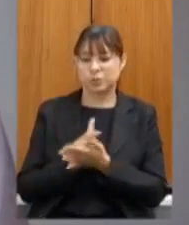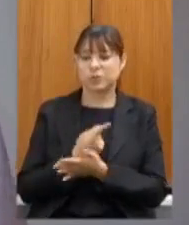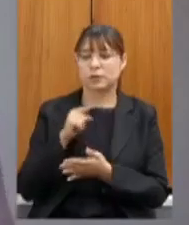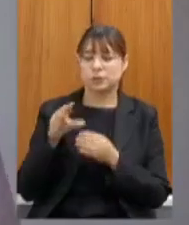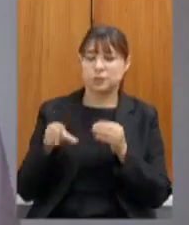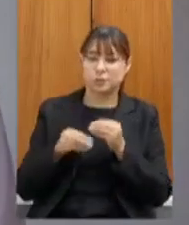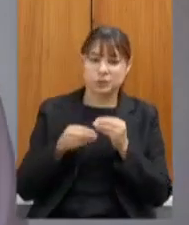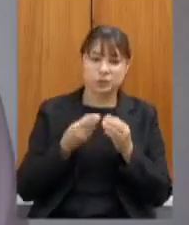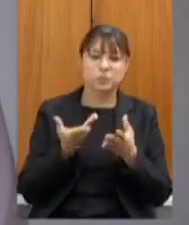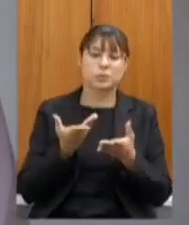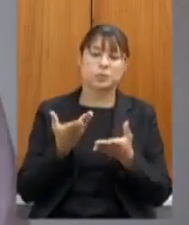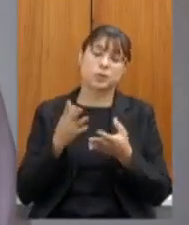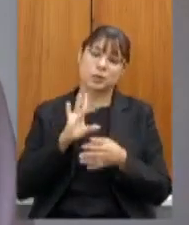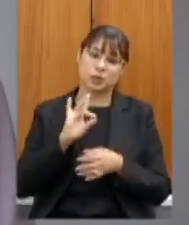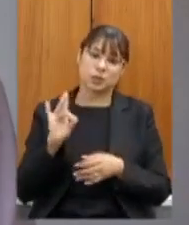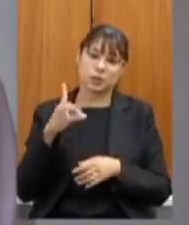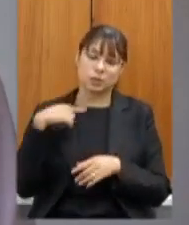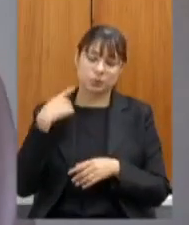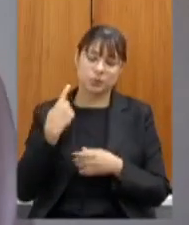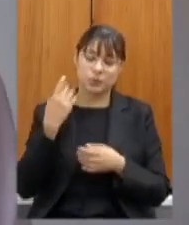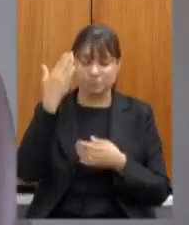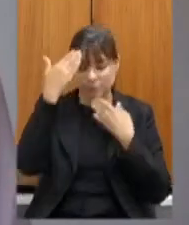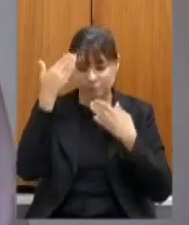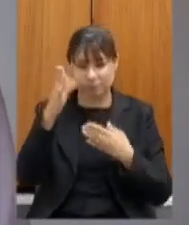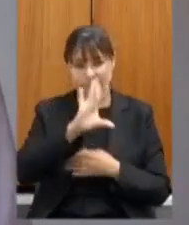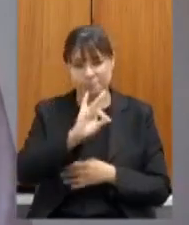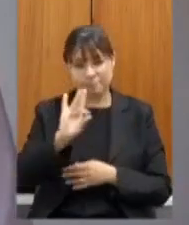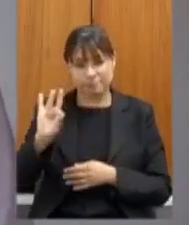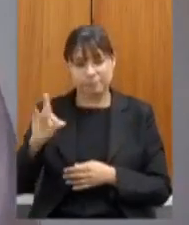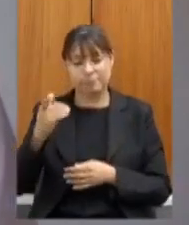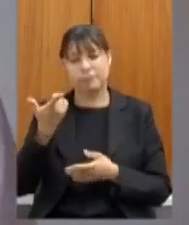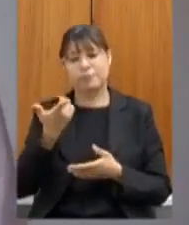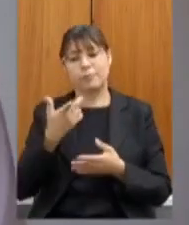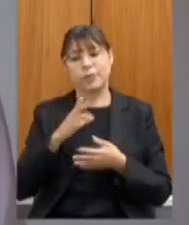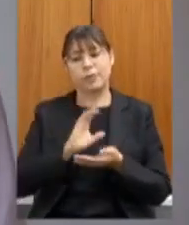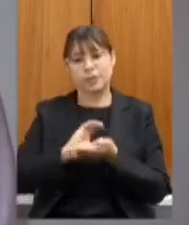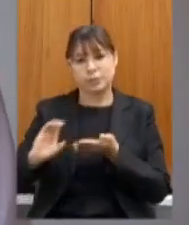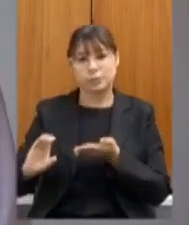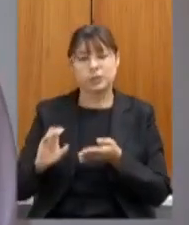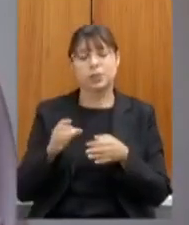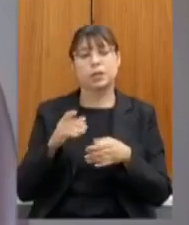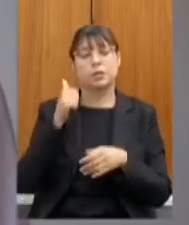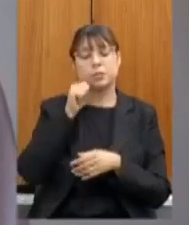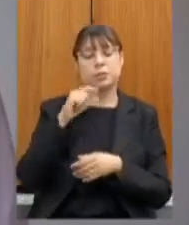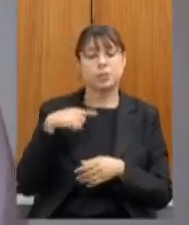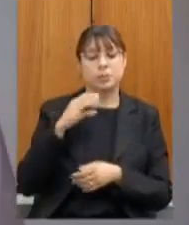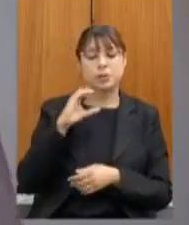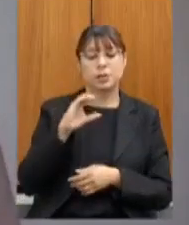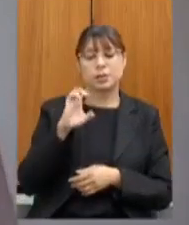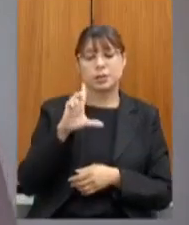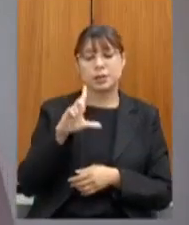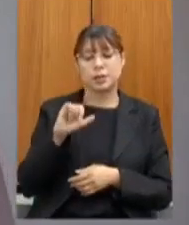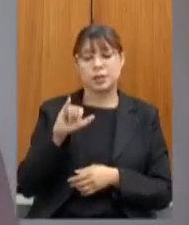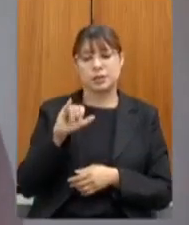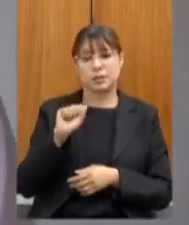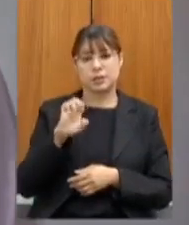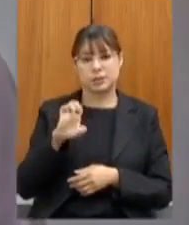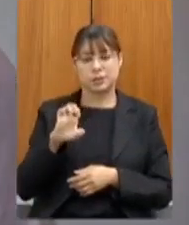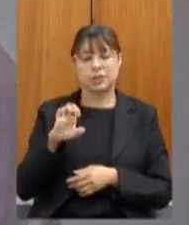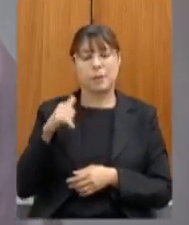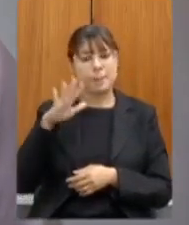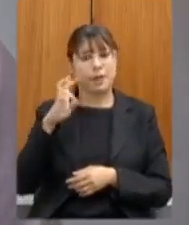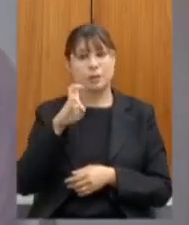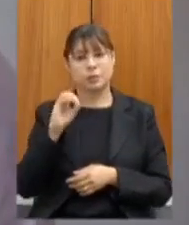agradeço muito a cada um de vocês deputados que dispuseram de recursos a deputada Celise falou aqui que dispôs de mais de 50